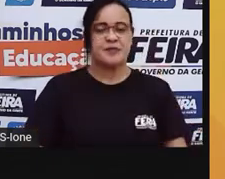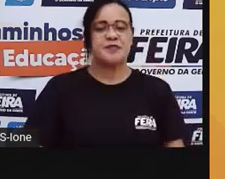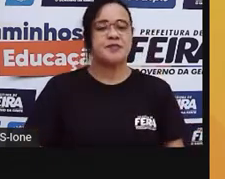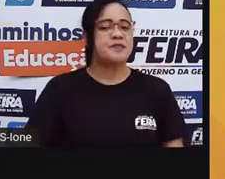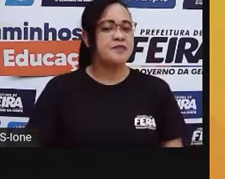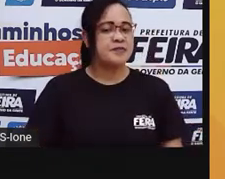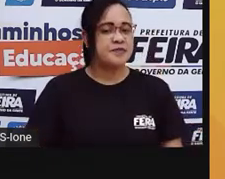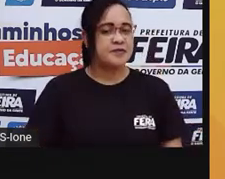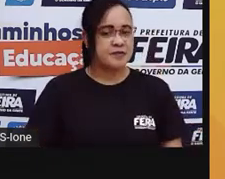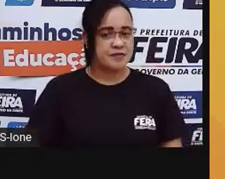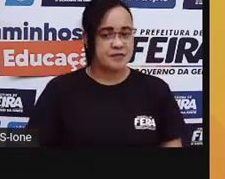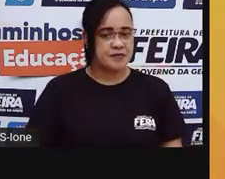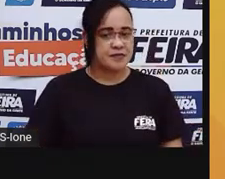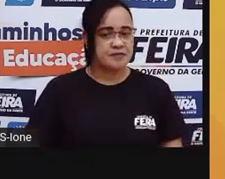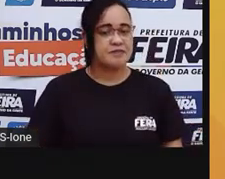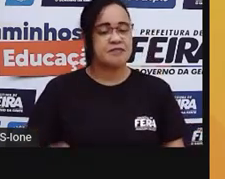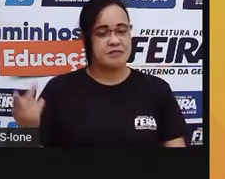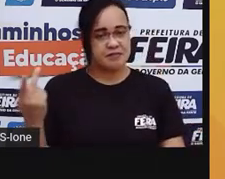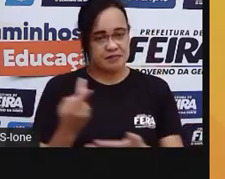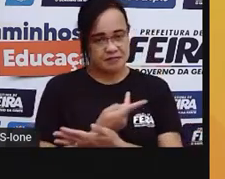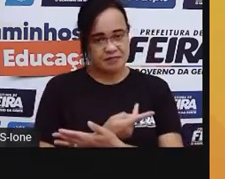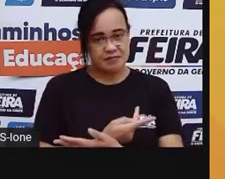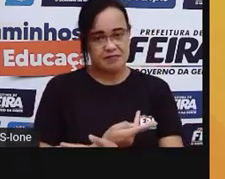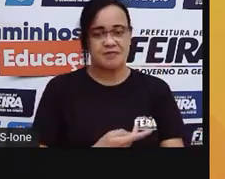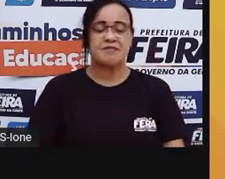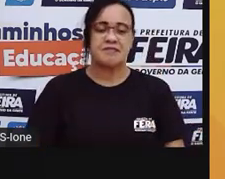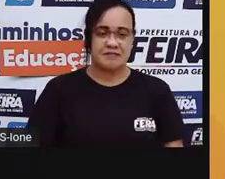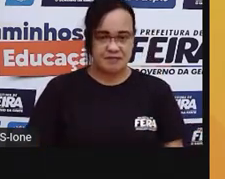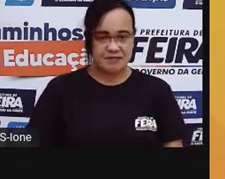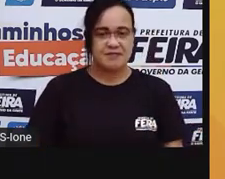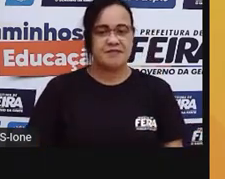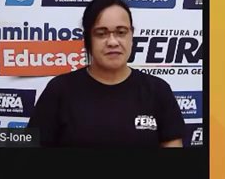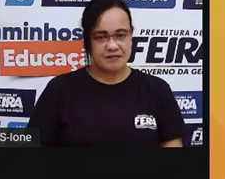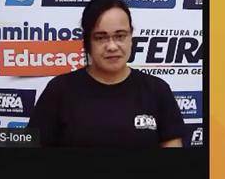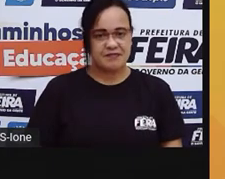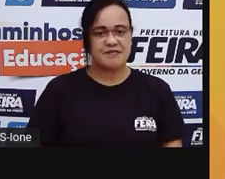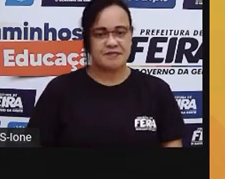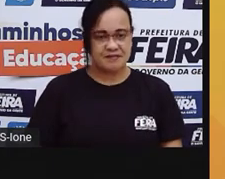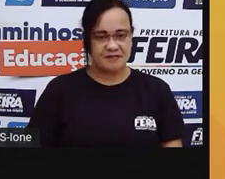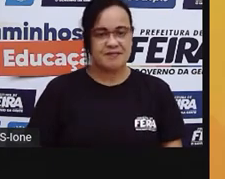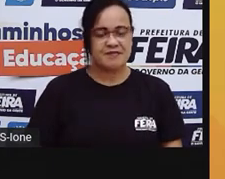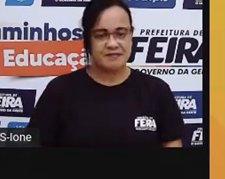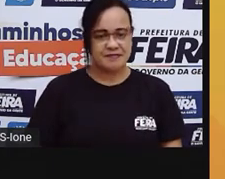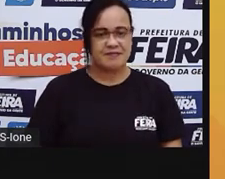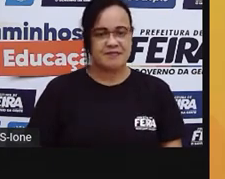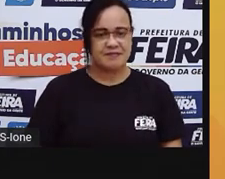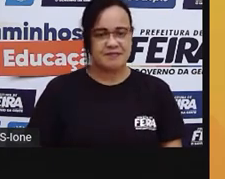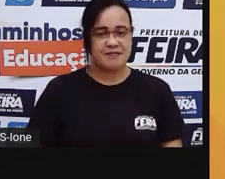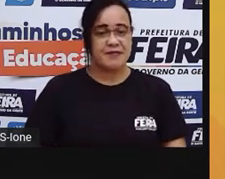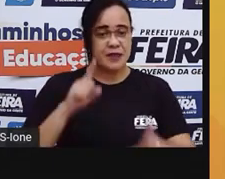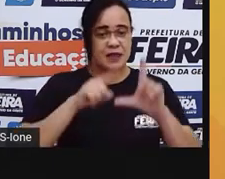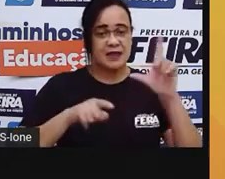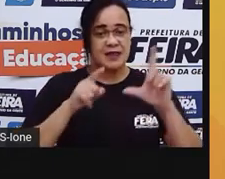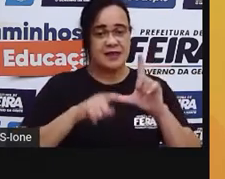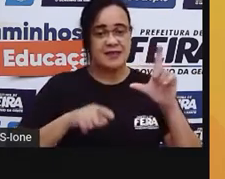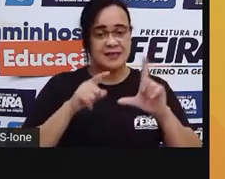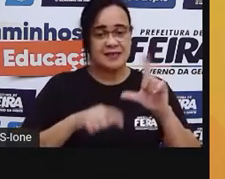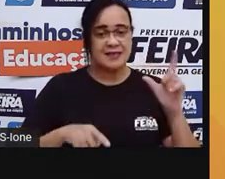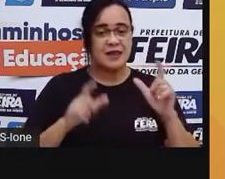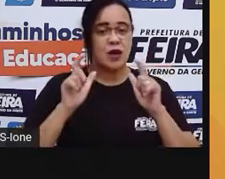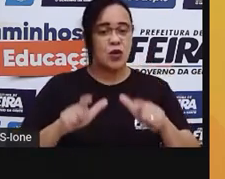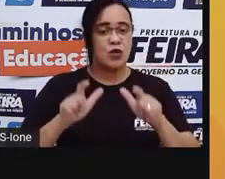Ou aqui E agora eu já sei Onde estão as letras Você sabe? Vou clicar aqui, ó